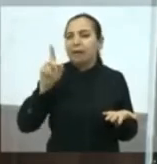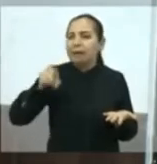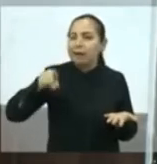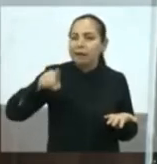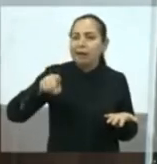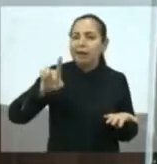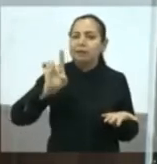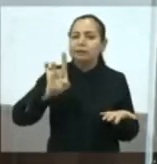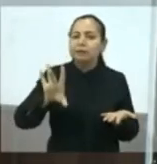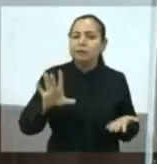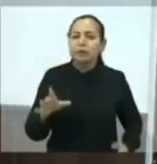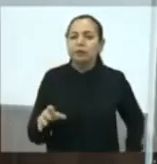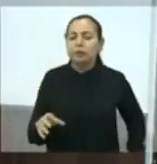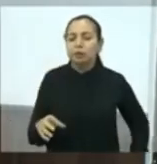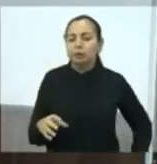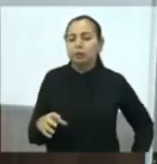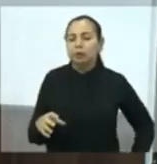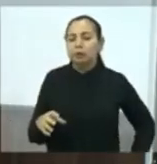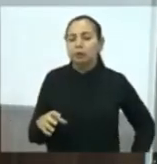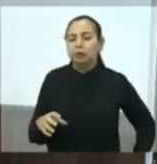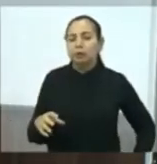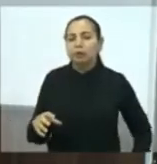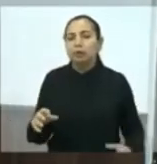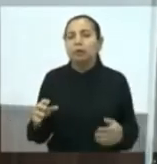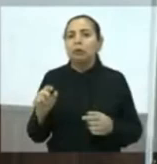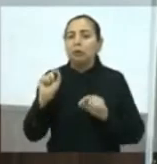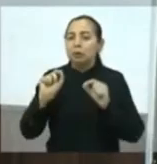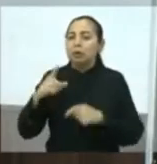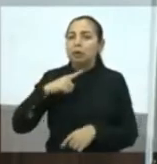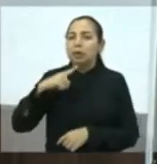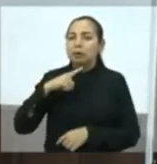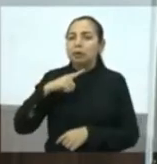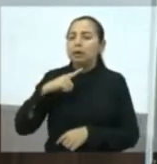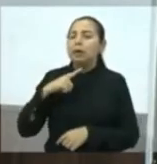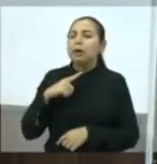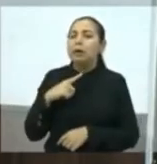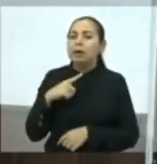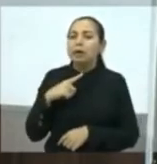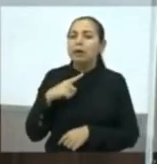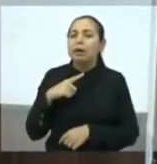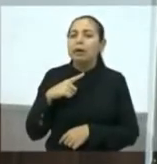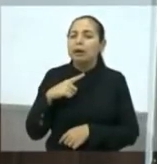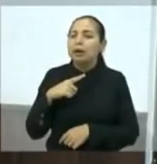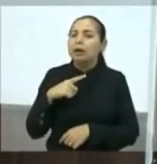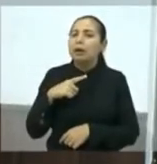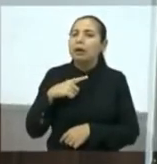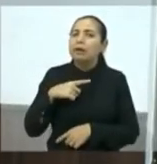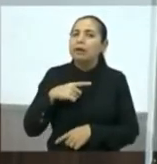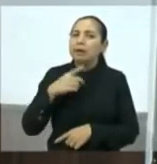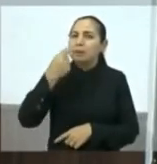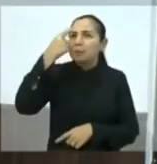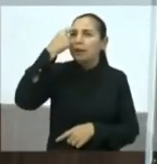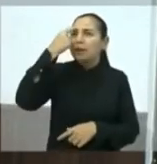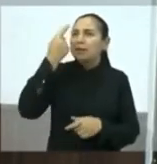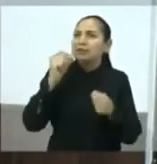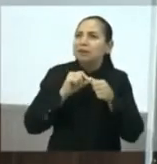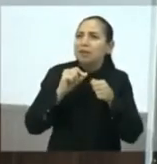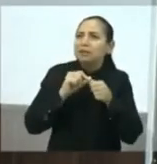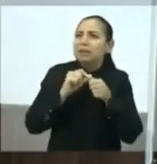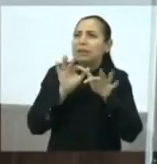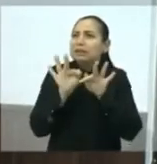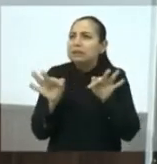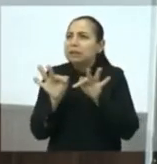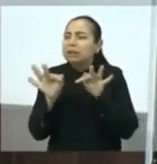é apenas cimento ou tijolo. É, não. Ali é o dignidade. Dignidade, vereador